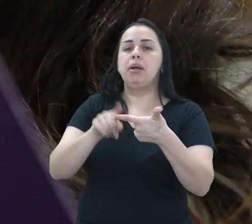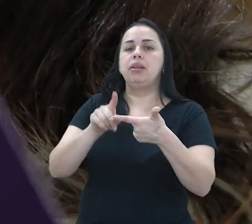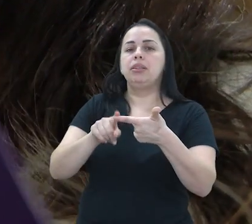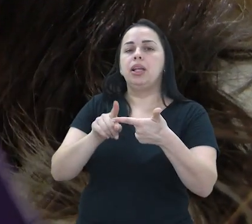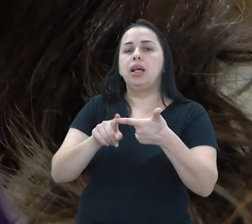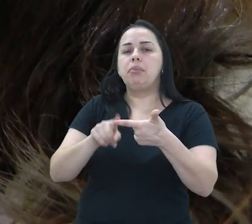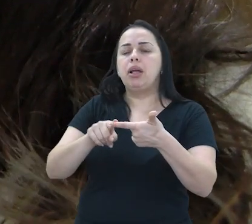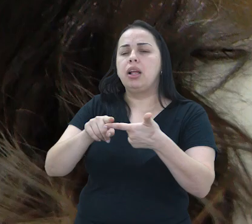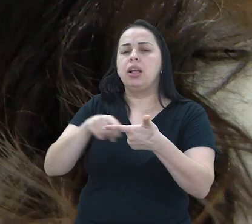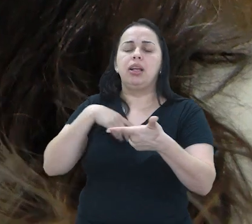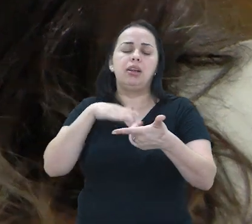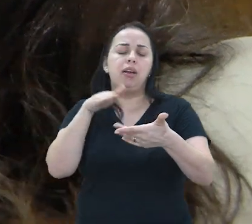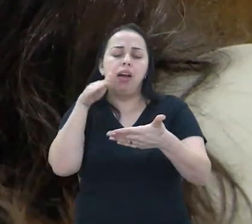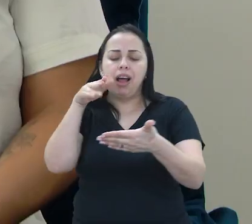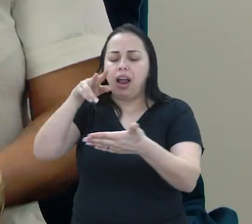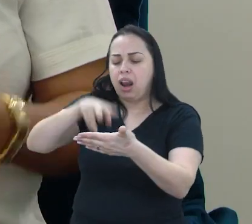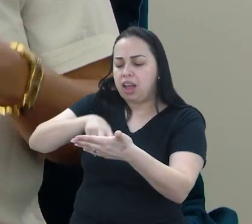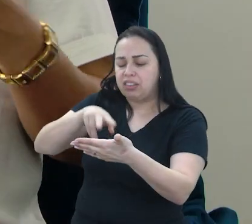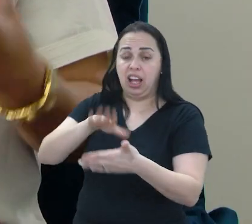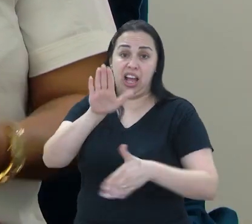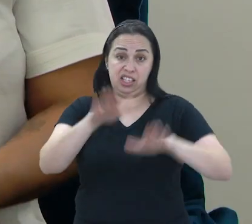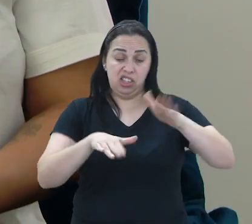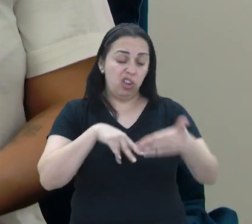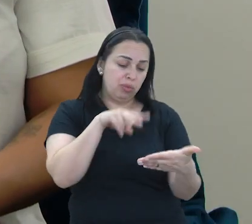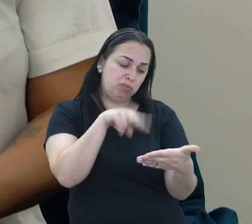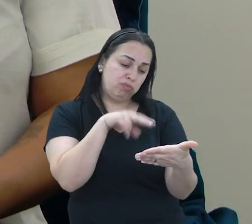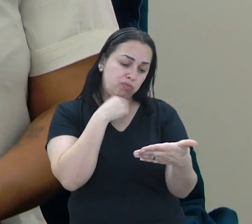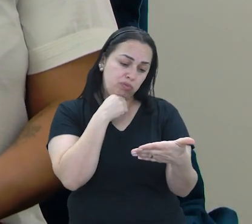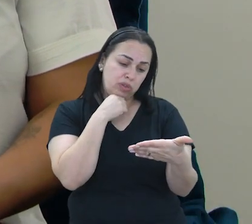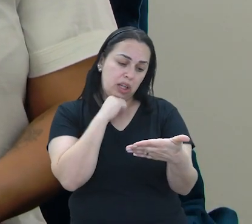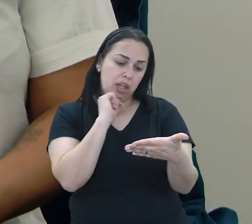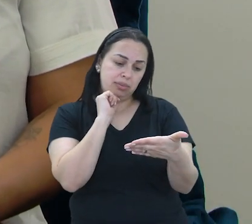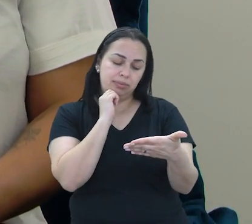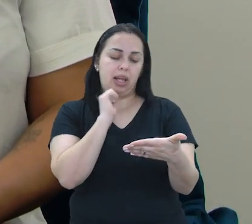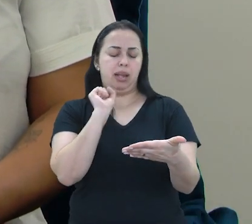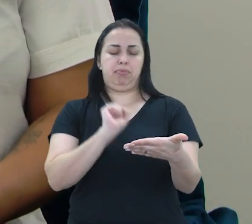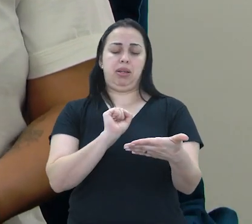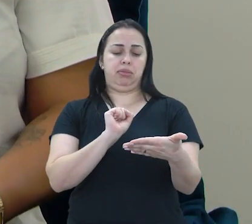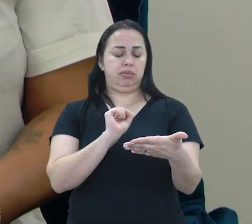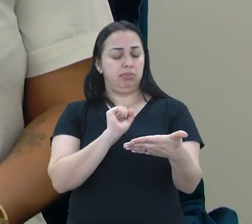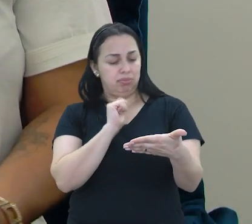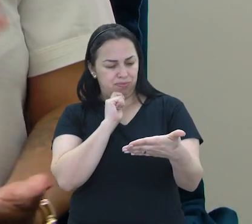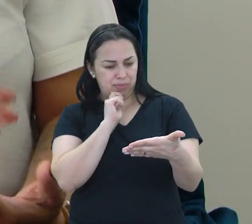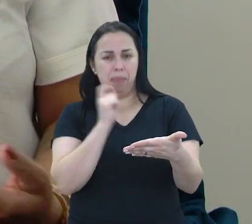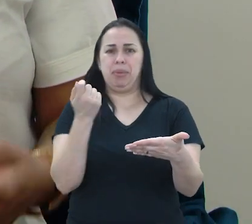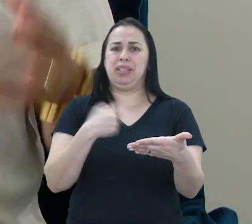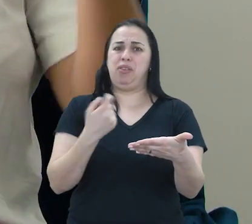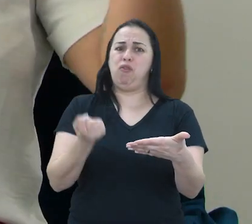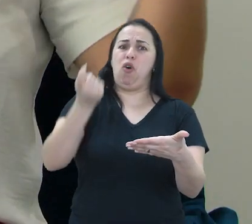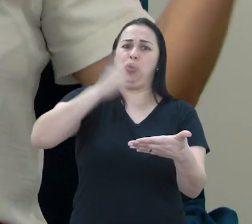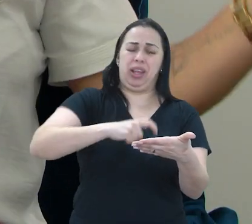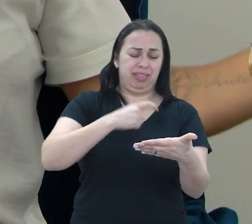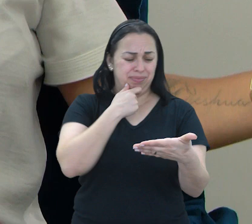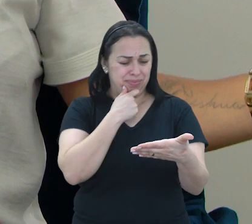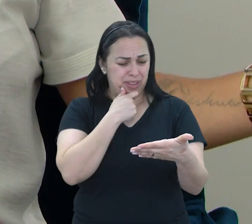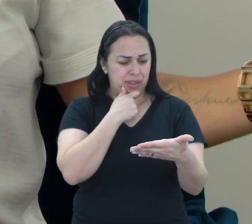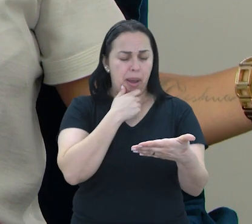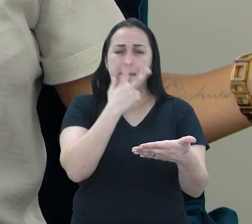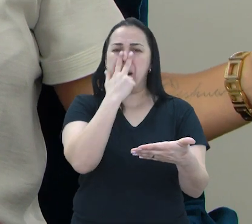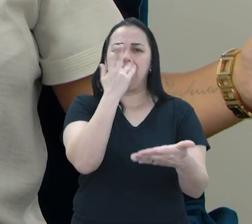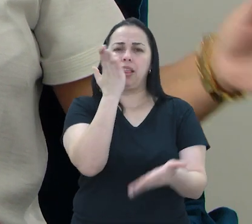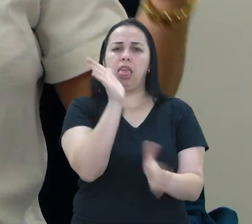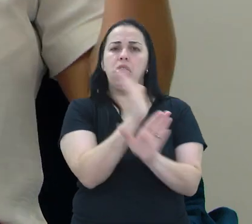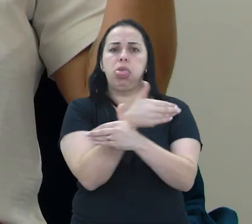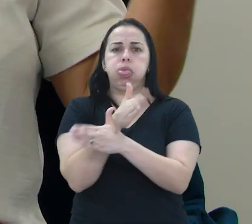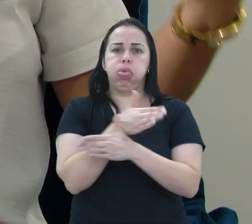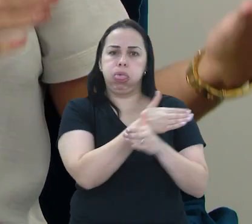a capacidade da leitura. Às vezes eu estou lendo um livro, daqui a pouco eu paro e tenho que retomar de novo. Falar, calma aí, onde que eu perdi o